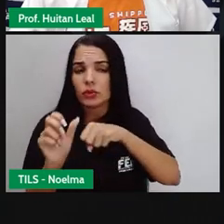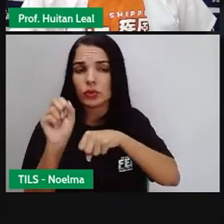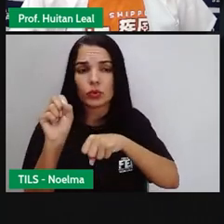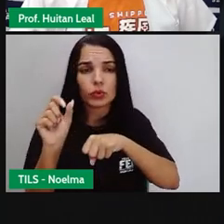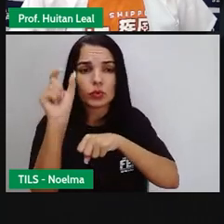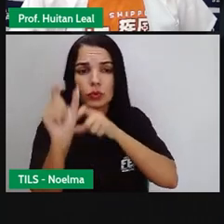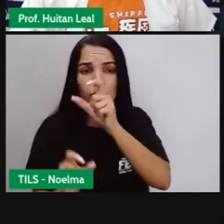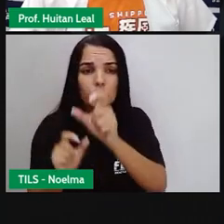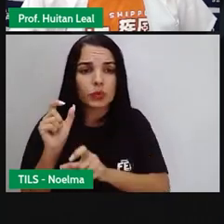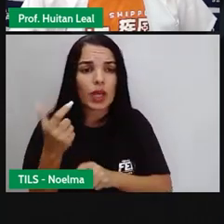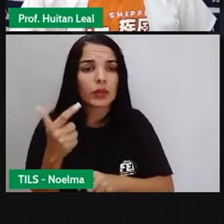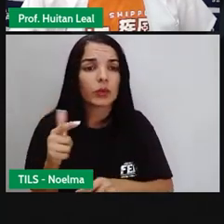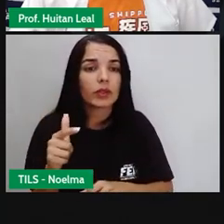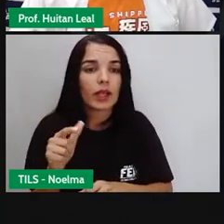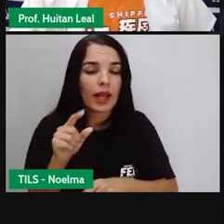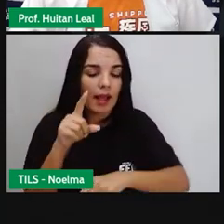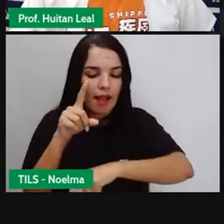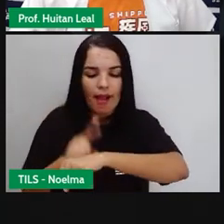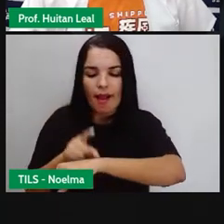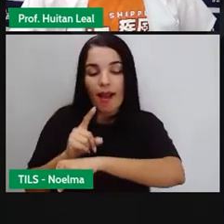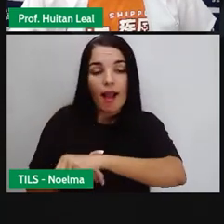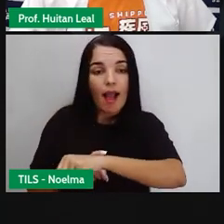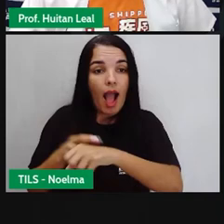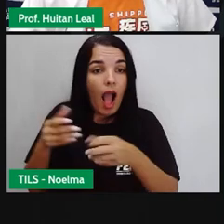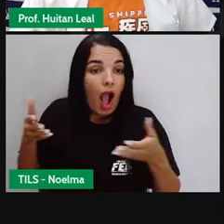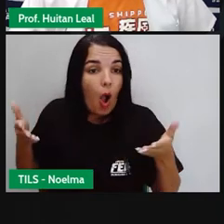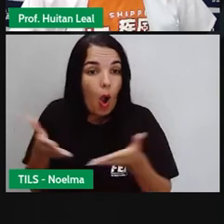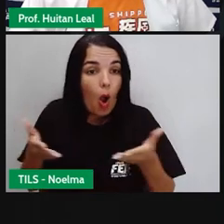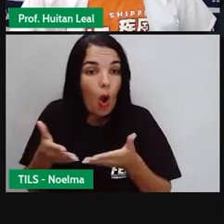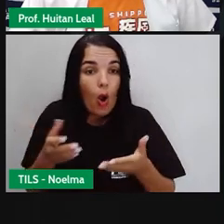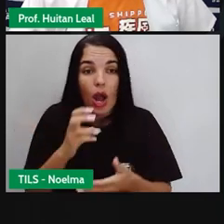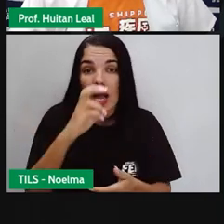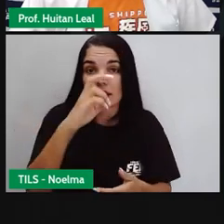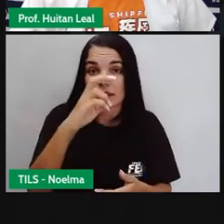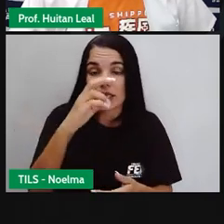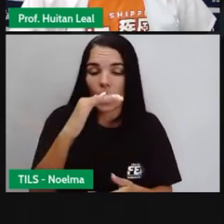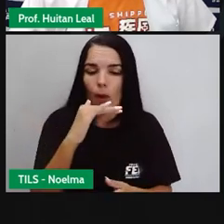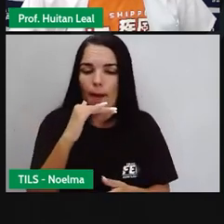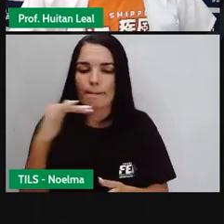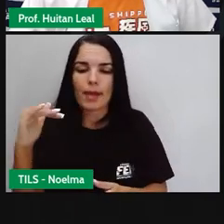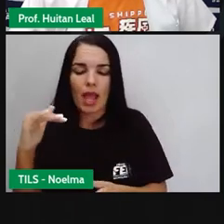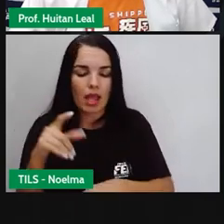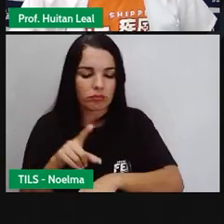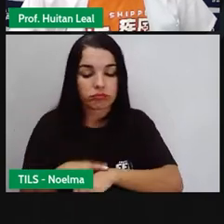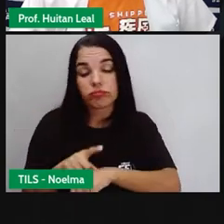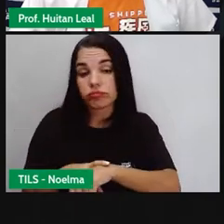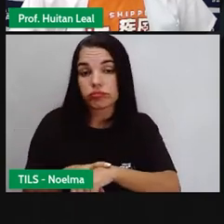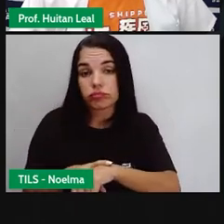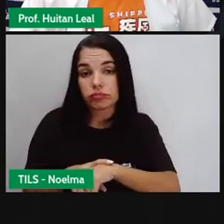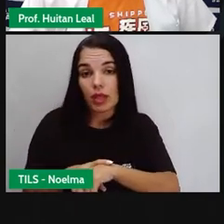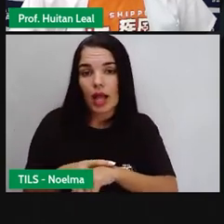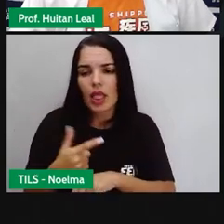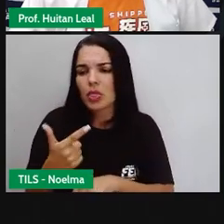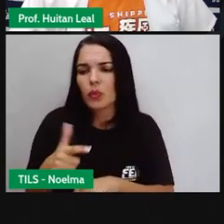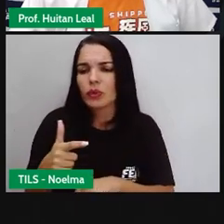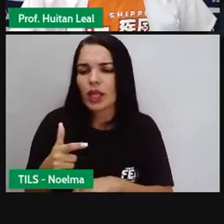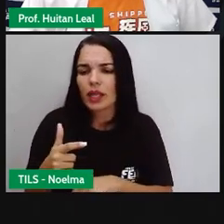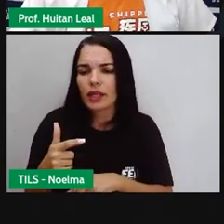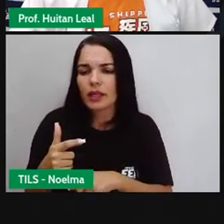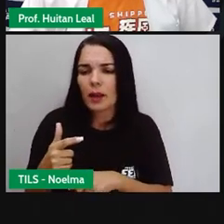e meia. Essa frase não se refere a ninguém, não está direcionada a ninguém, mas simplesmente